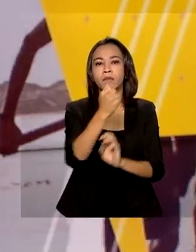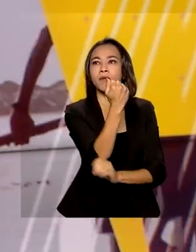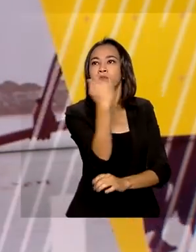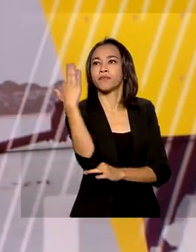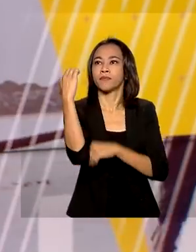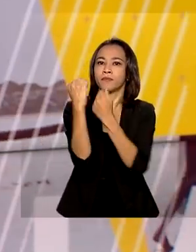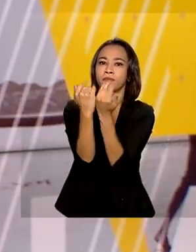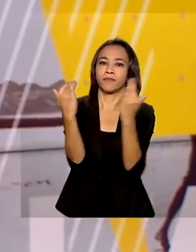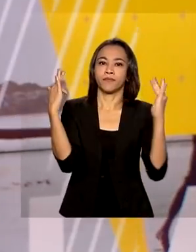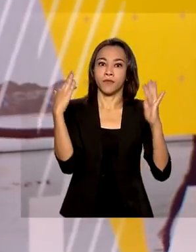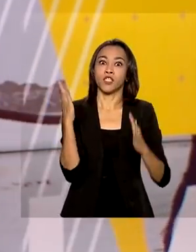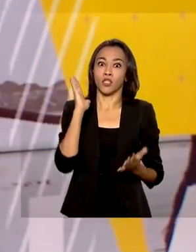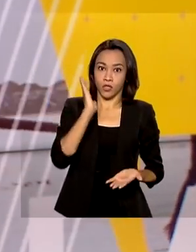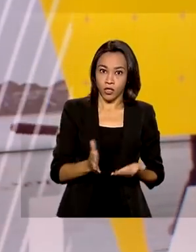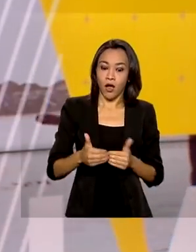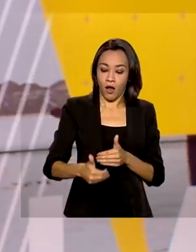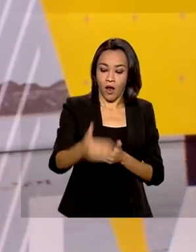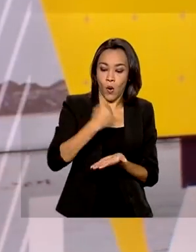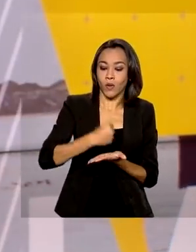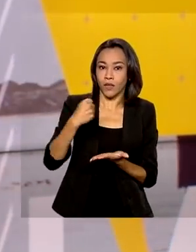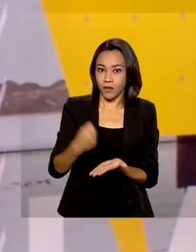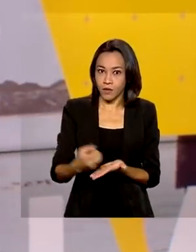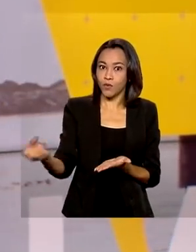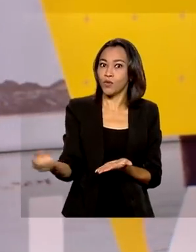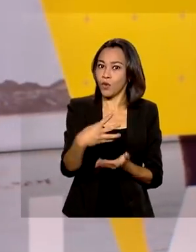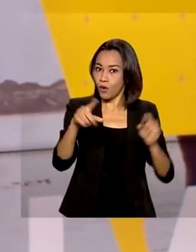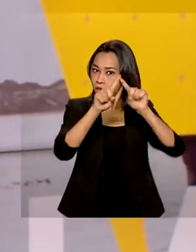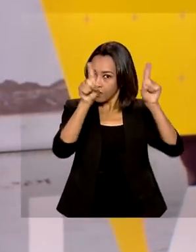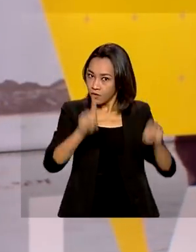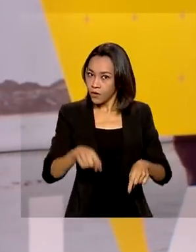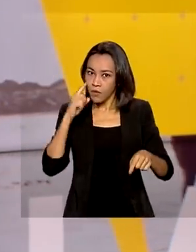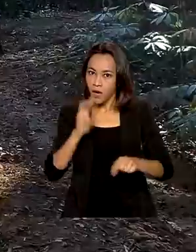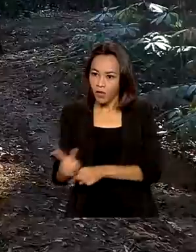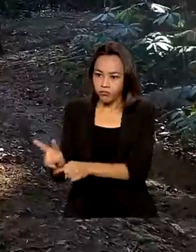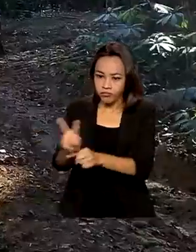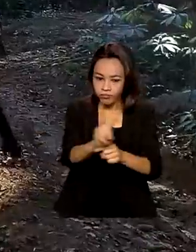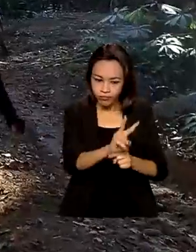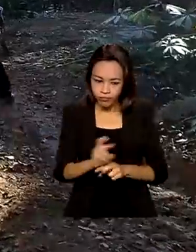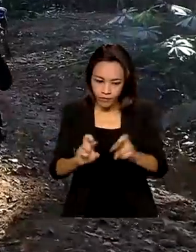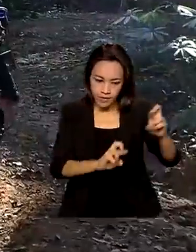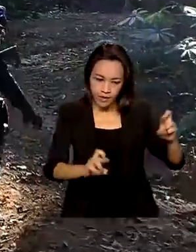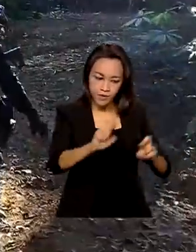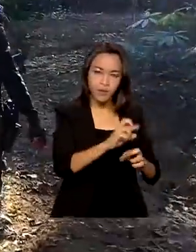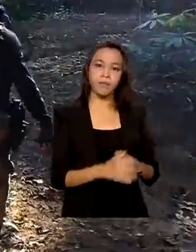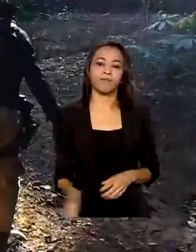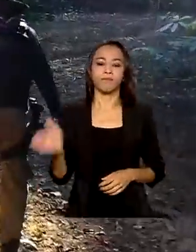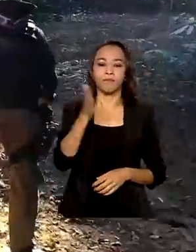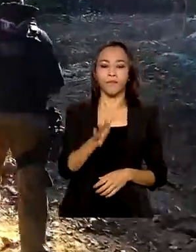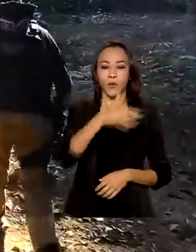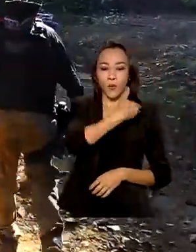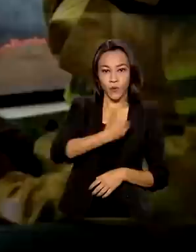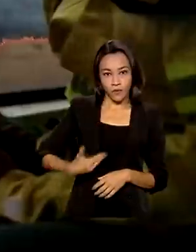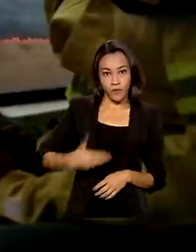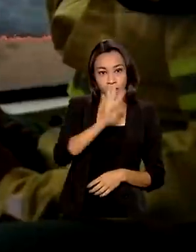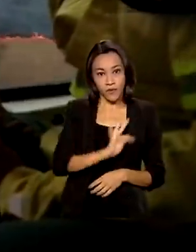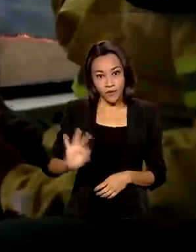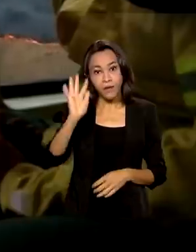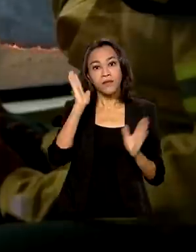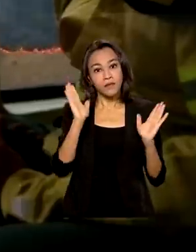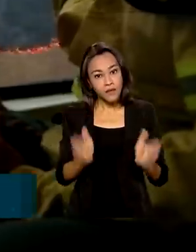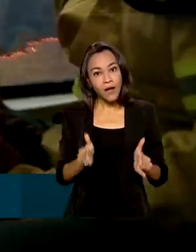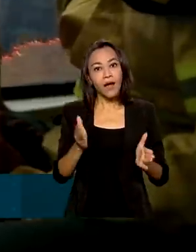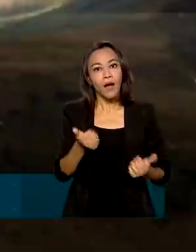contratação de 700 novos servidores para atuar na fiscalização. O governo federal está investindo no